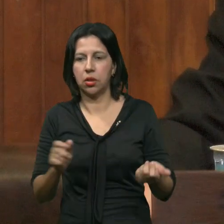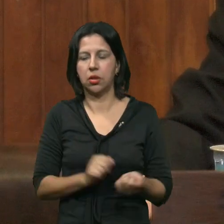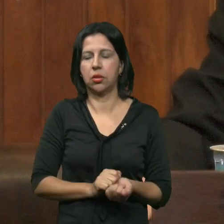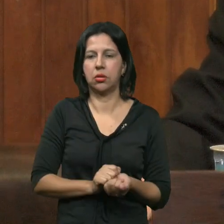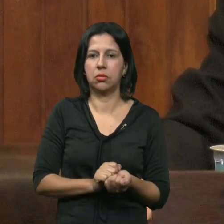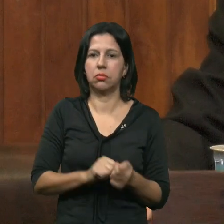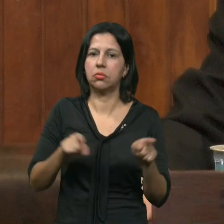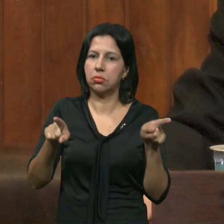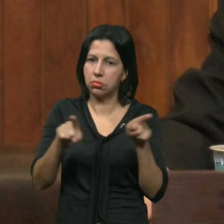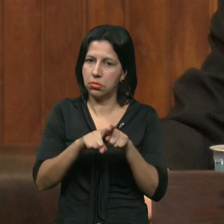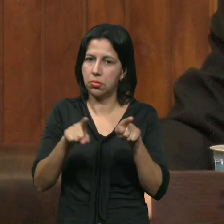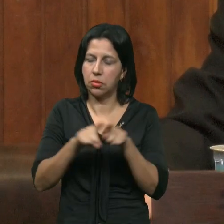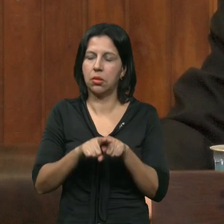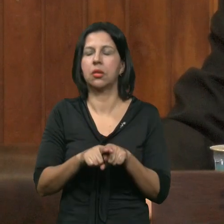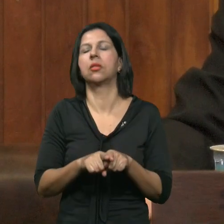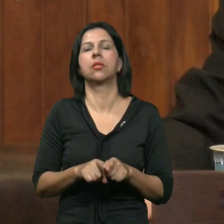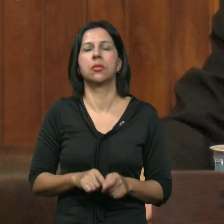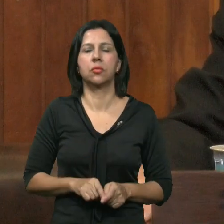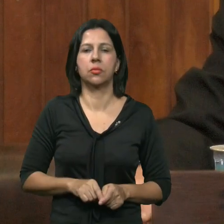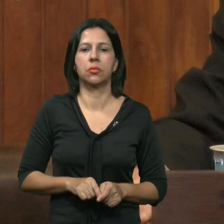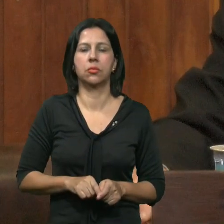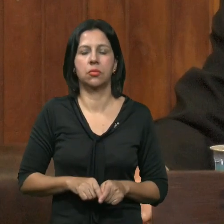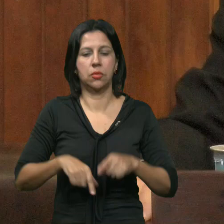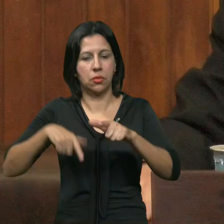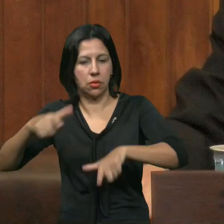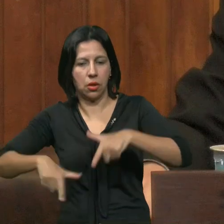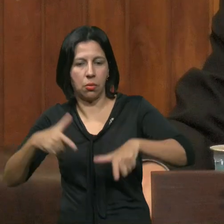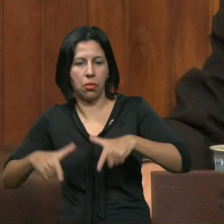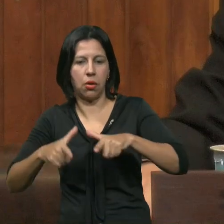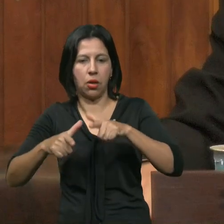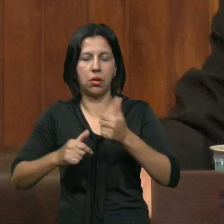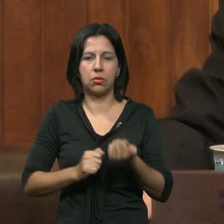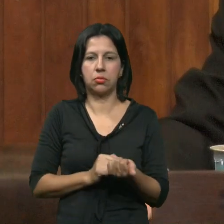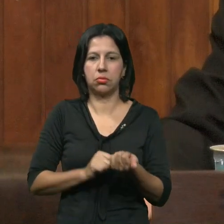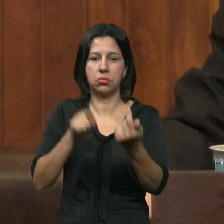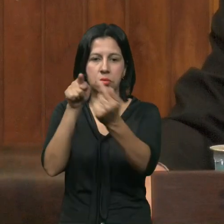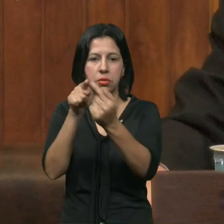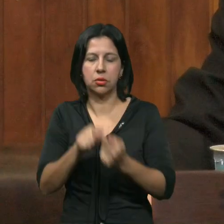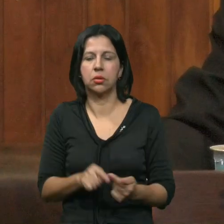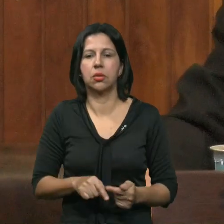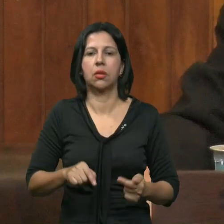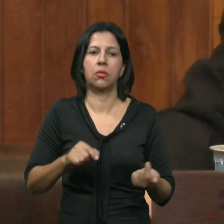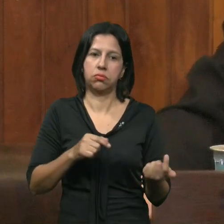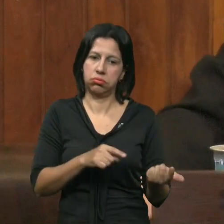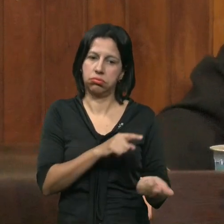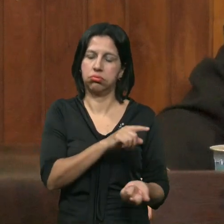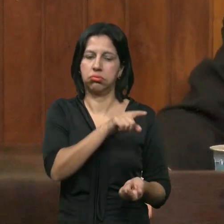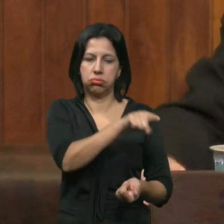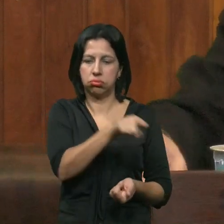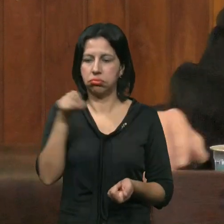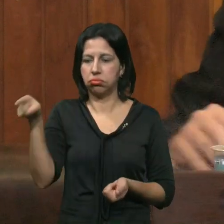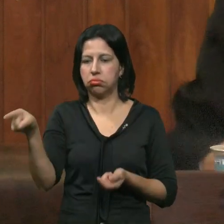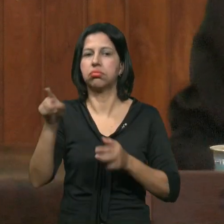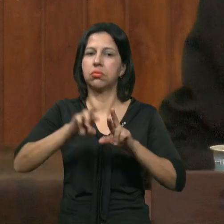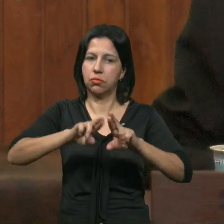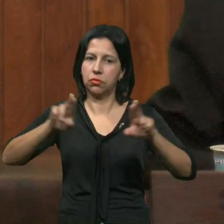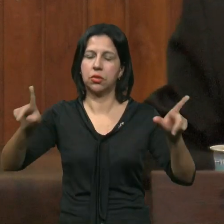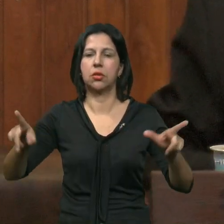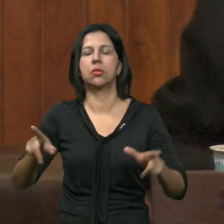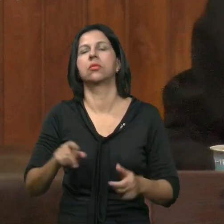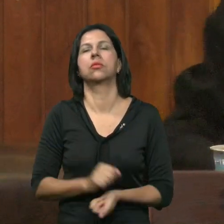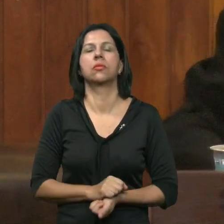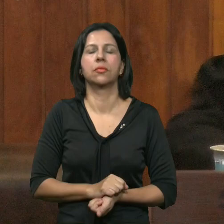De Auxiliares Técnicos E técnicos De enfermagem Senhor presidente Eu mais uma vez